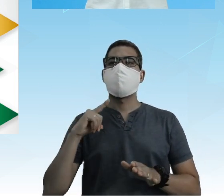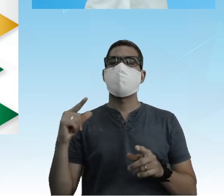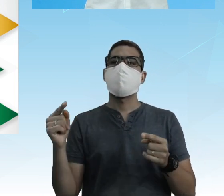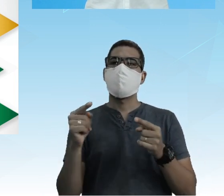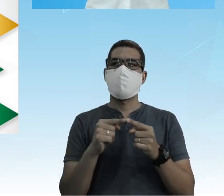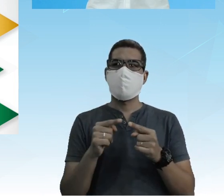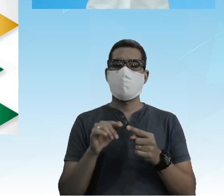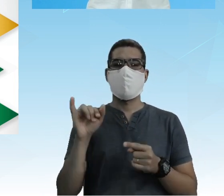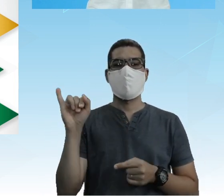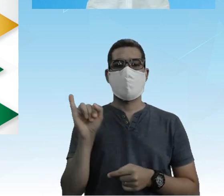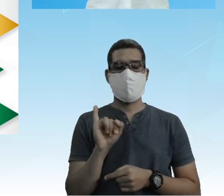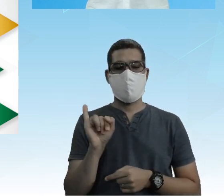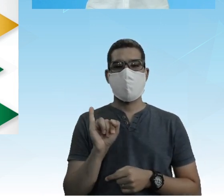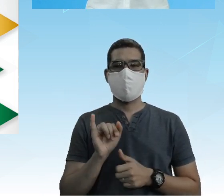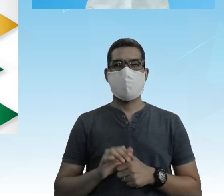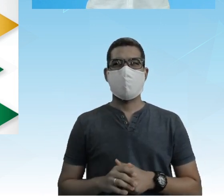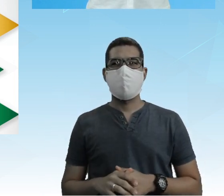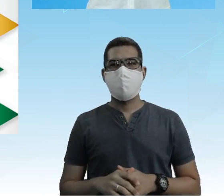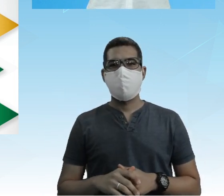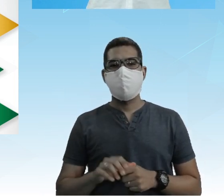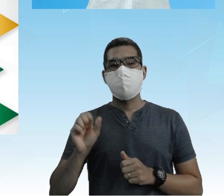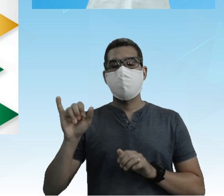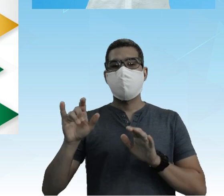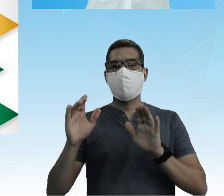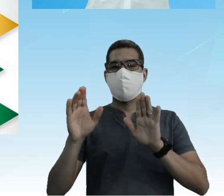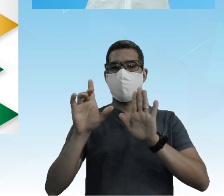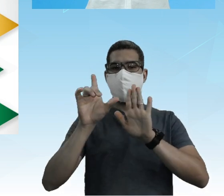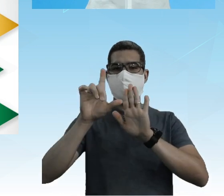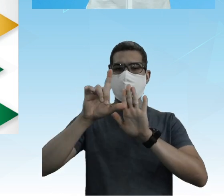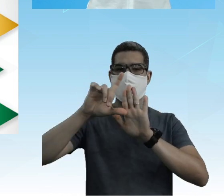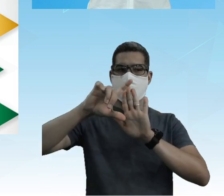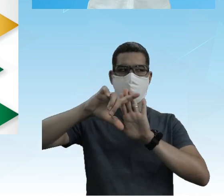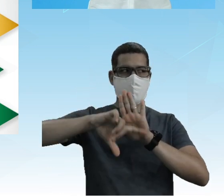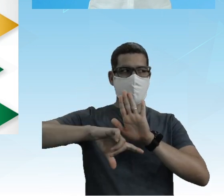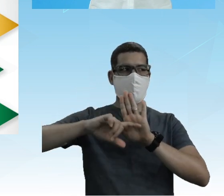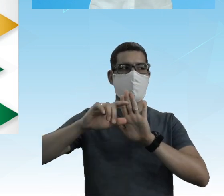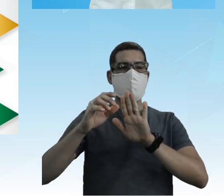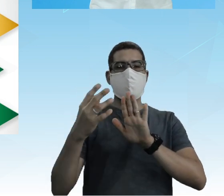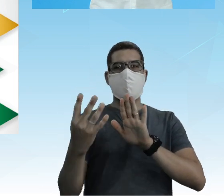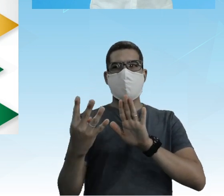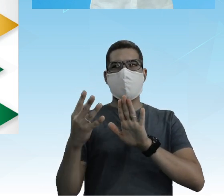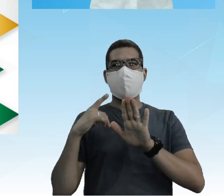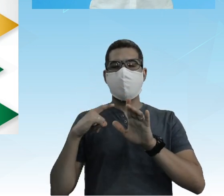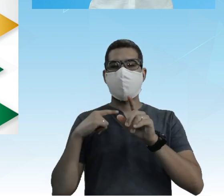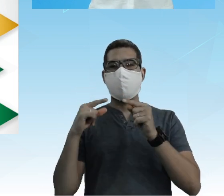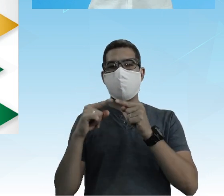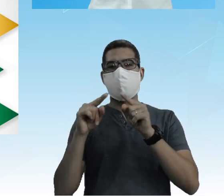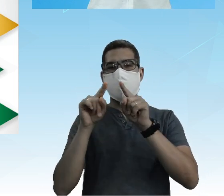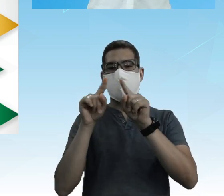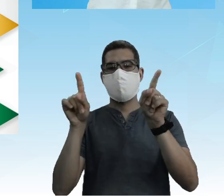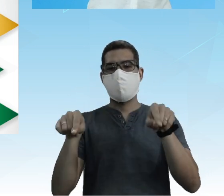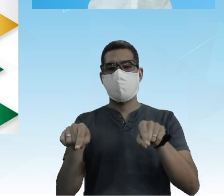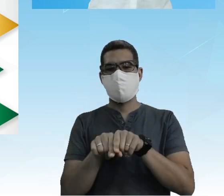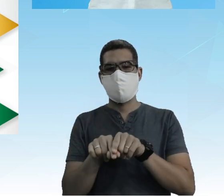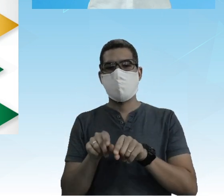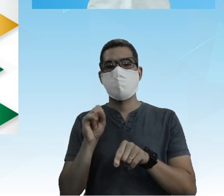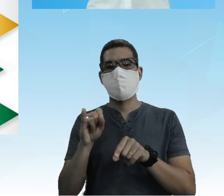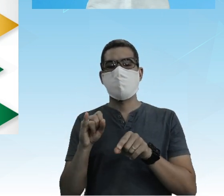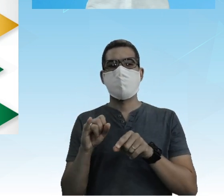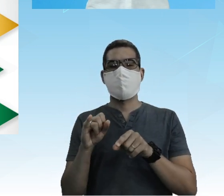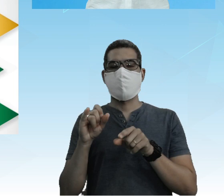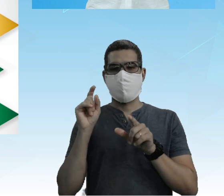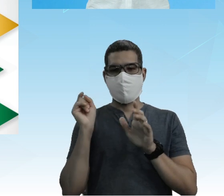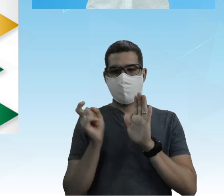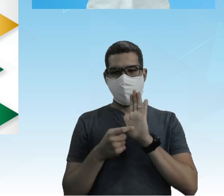Como são quatro lados A fotografia Ela está na forma De um quadrado Se clicar uma vez Para